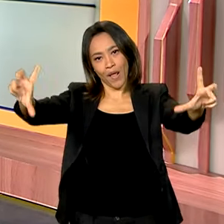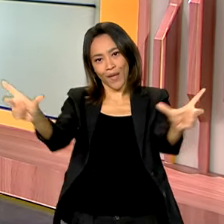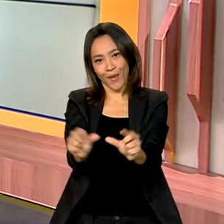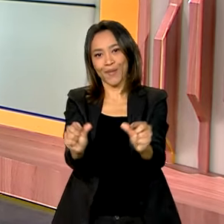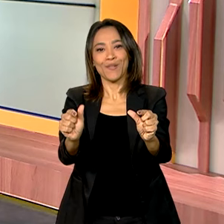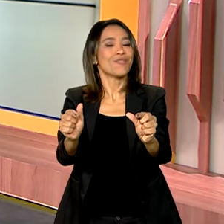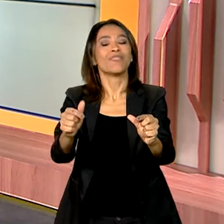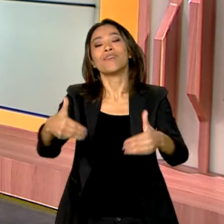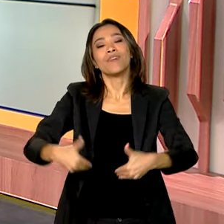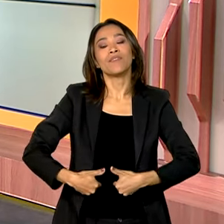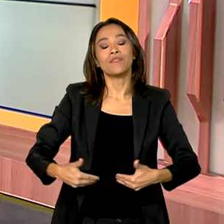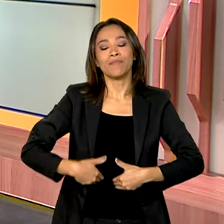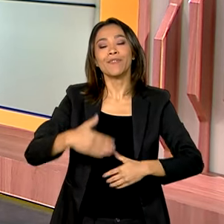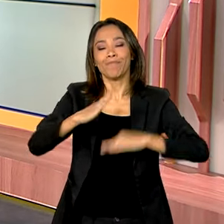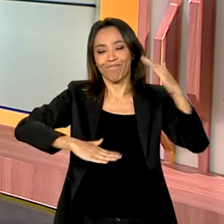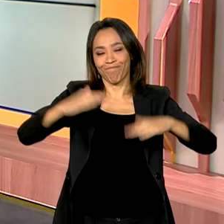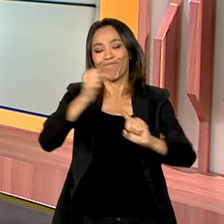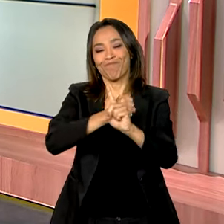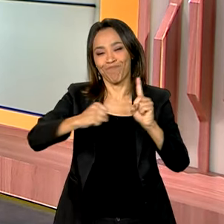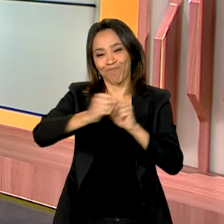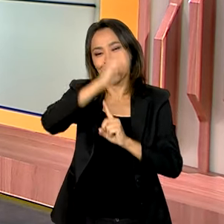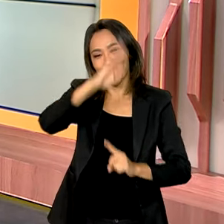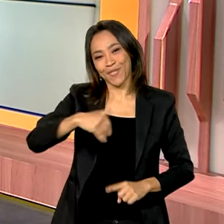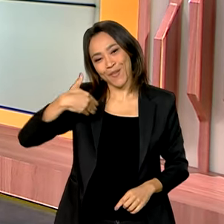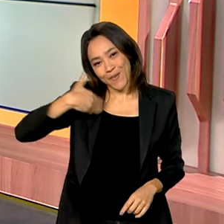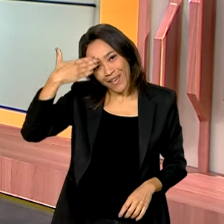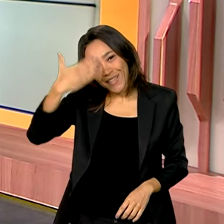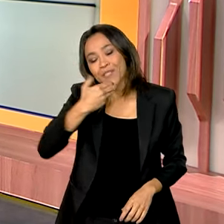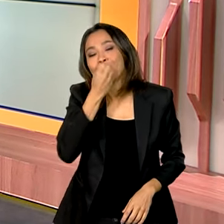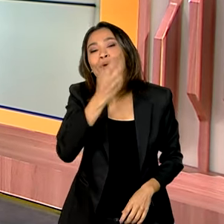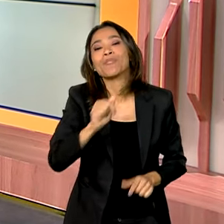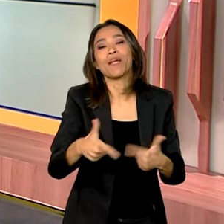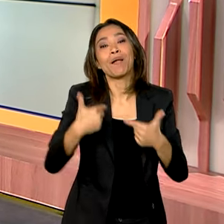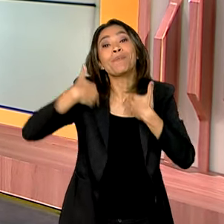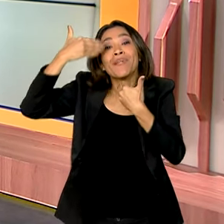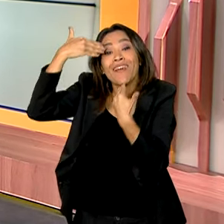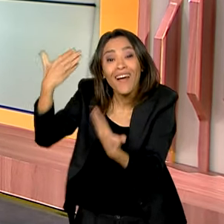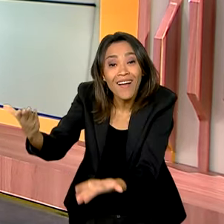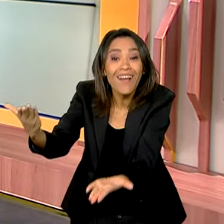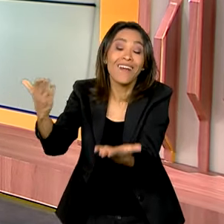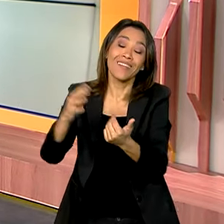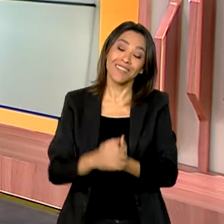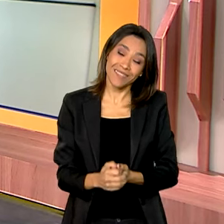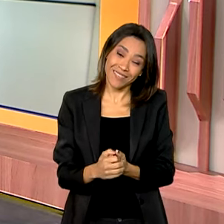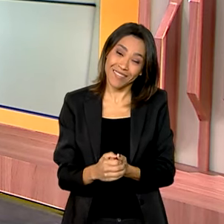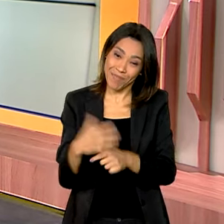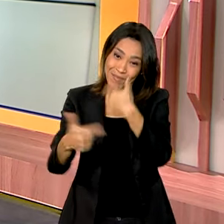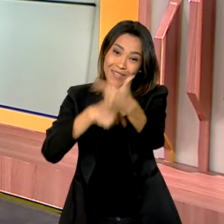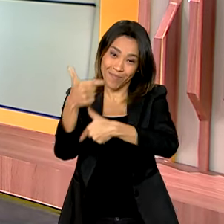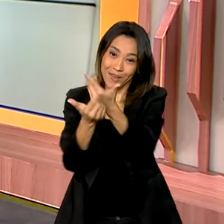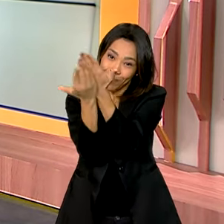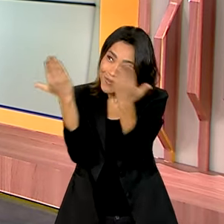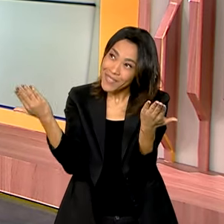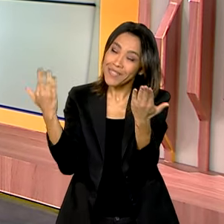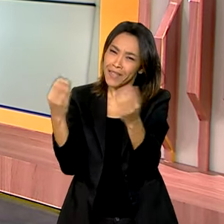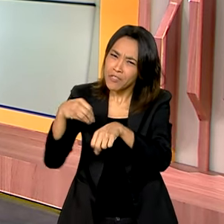fome e das desigualdades no nosso país. Eu que agradeço e bom trabalho a todos vocês. E muito obrigada pelo papel de vocês, levando informação e informação de